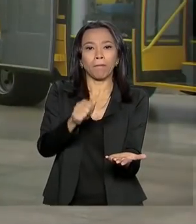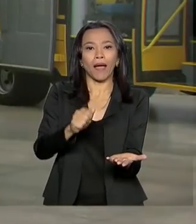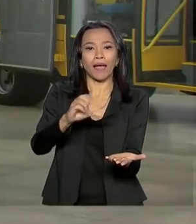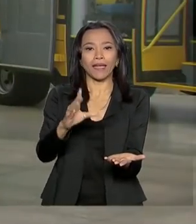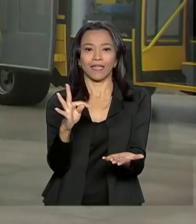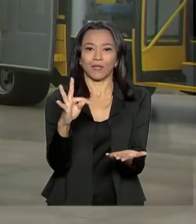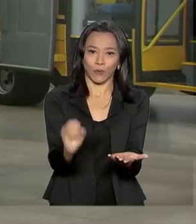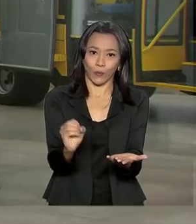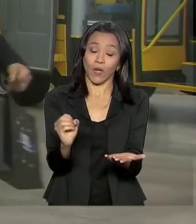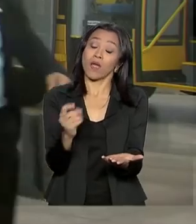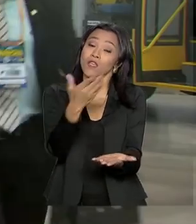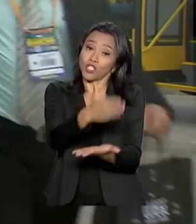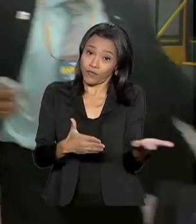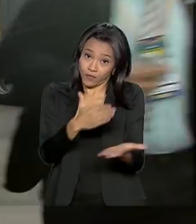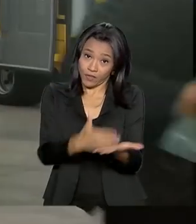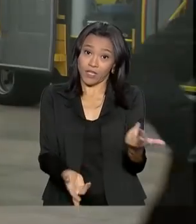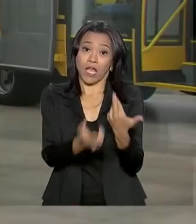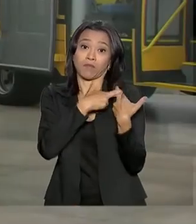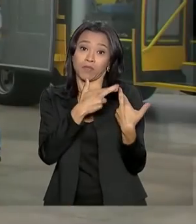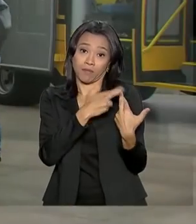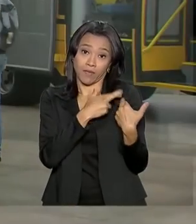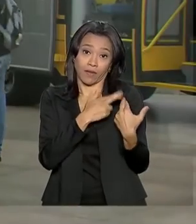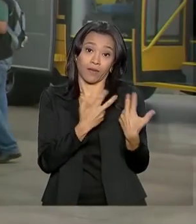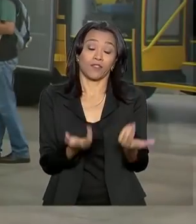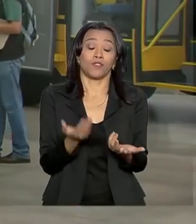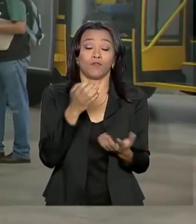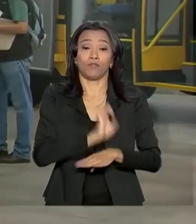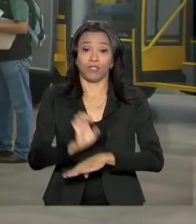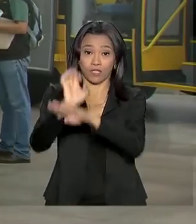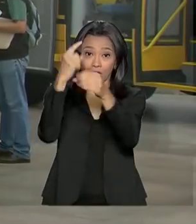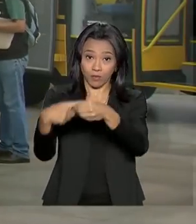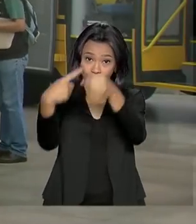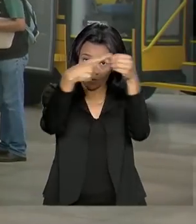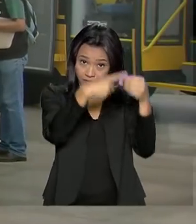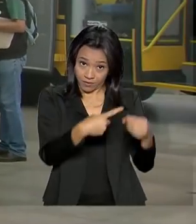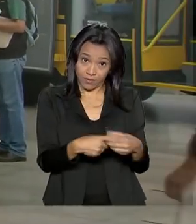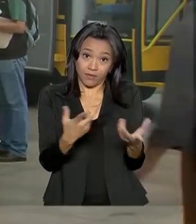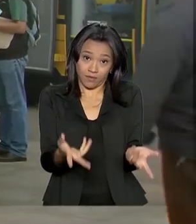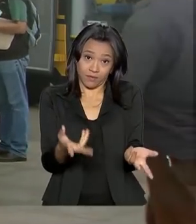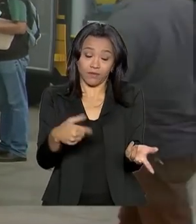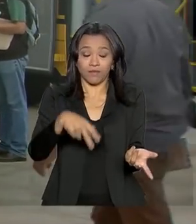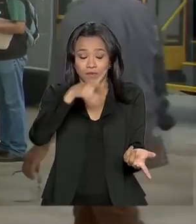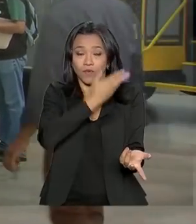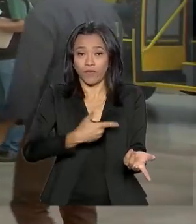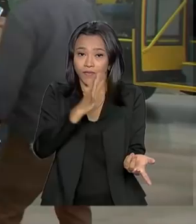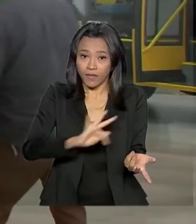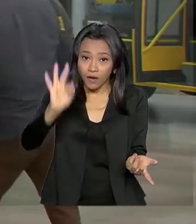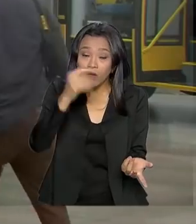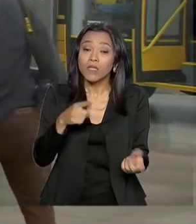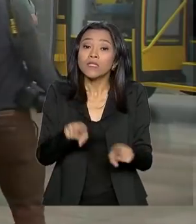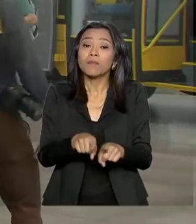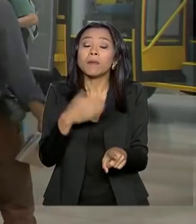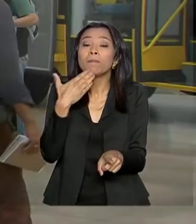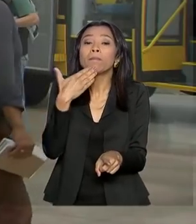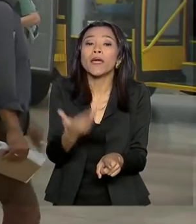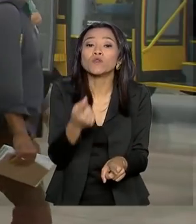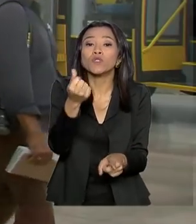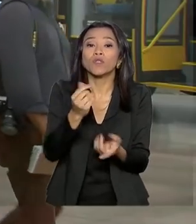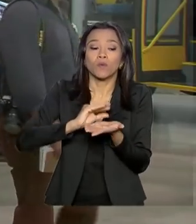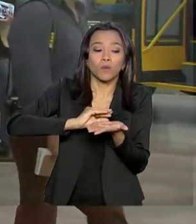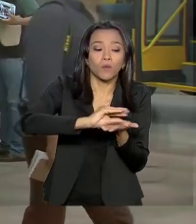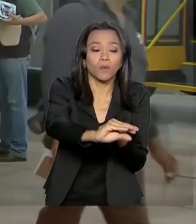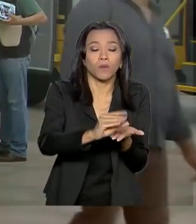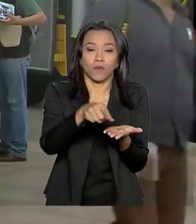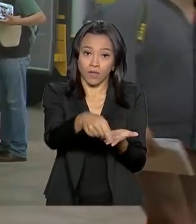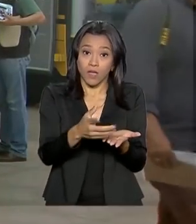responsabilidades entre União, Estados e Municípios. Os prefeitos também pedem o aumento dos recursos repassados pela União ao